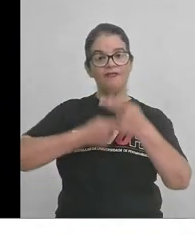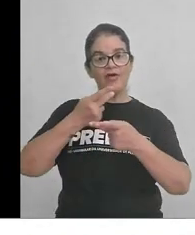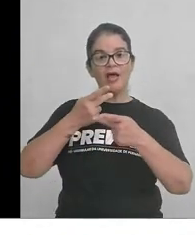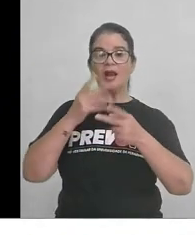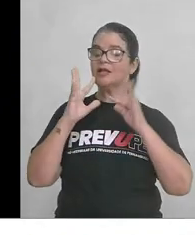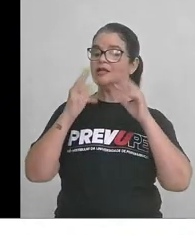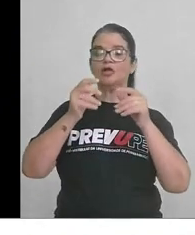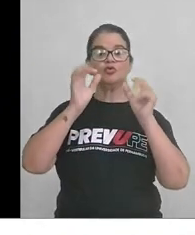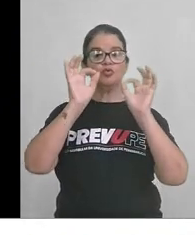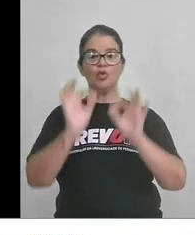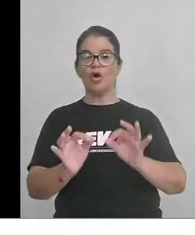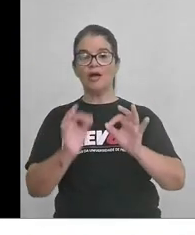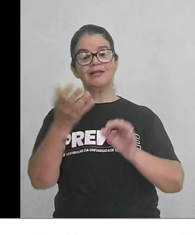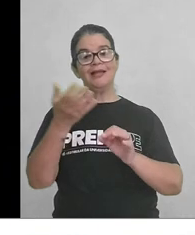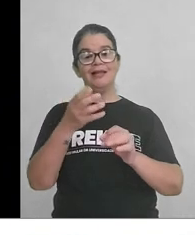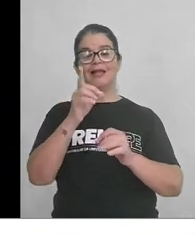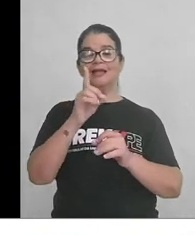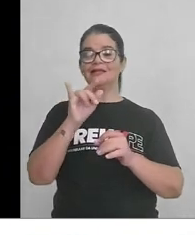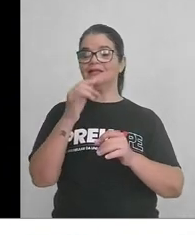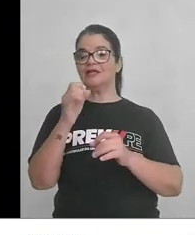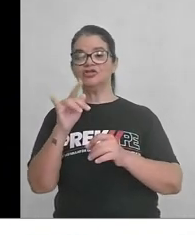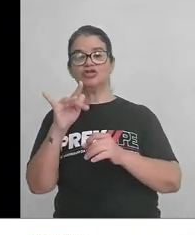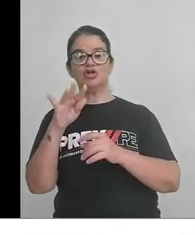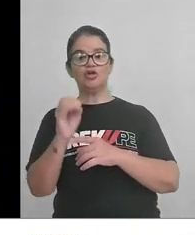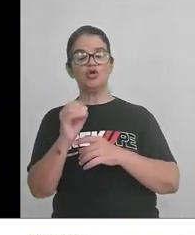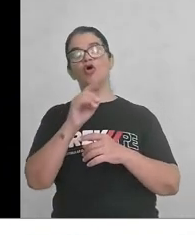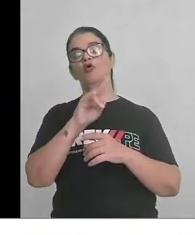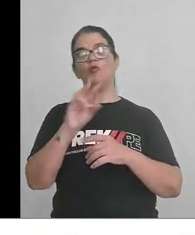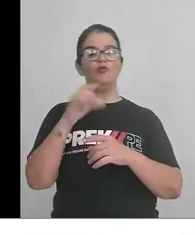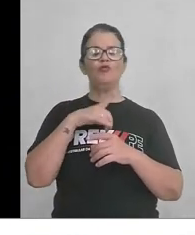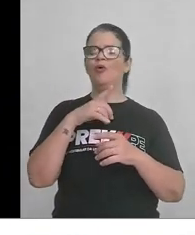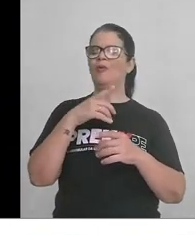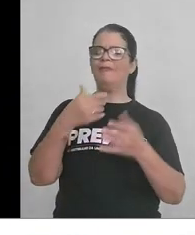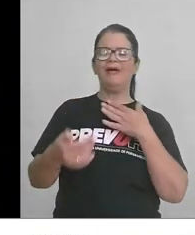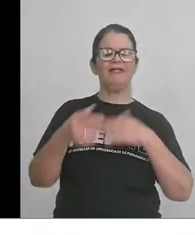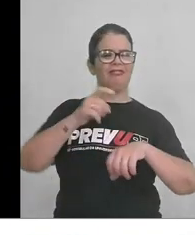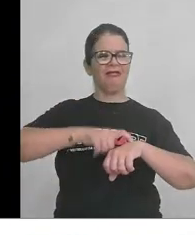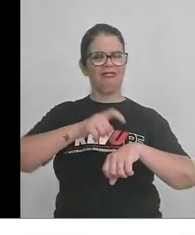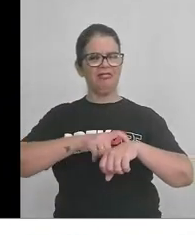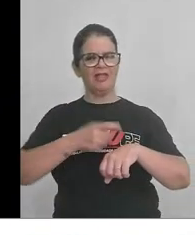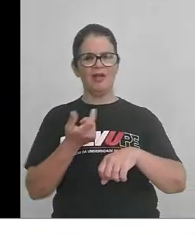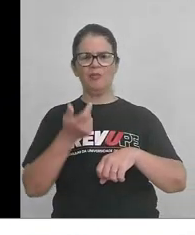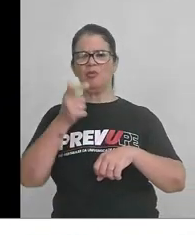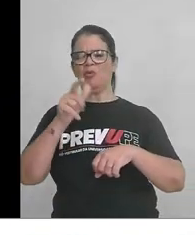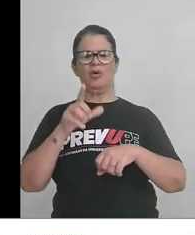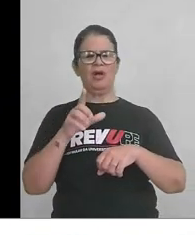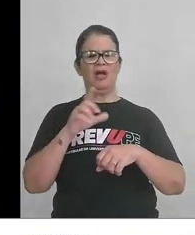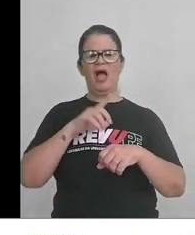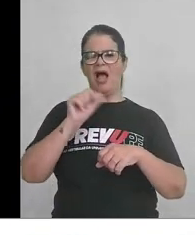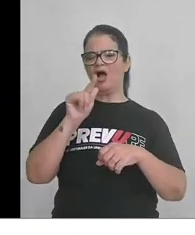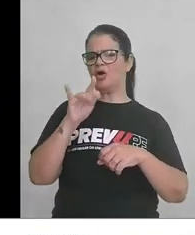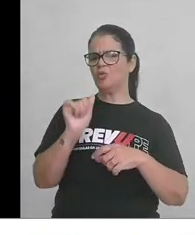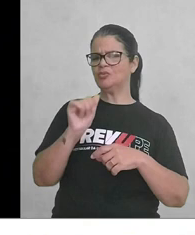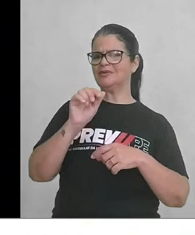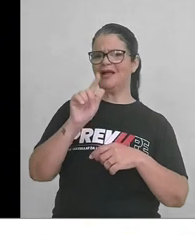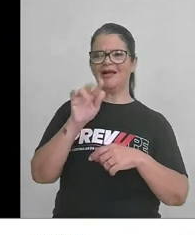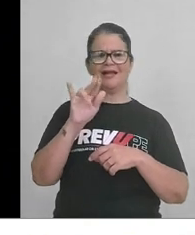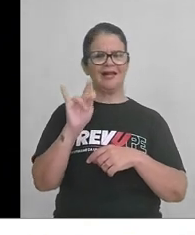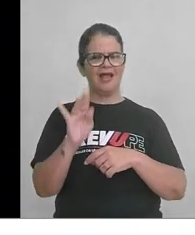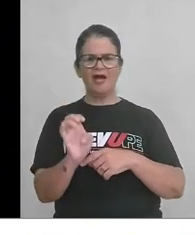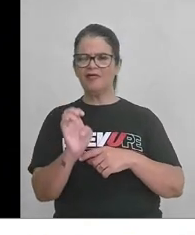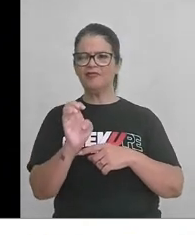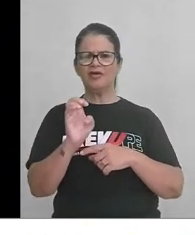Está tudo aqui correto. Ele quer os diacríticos. Eu vou lá no diacrítico. Eu não vou perder tempo com aguda, grave, esdrújula. Não.